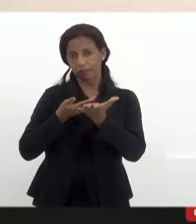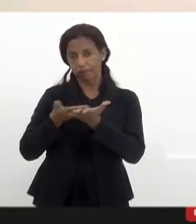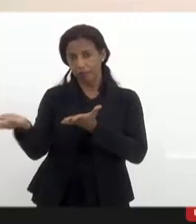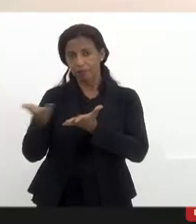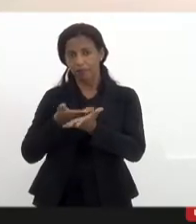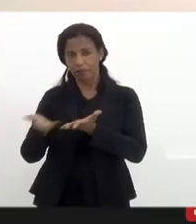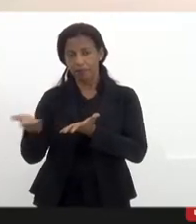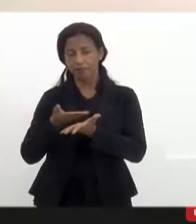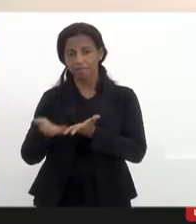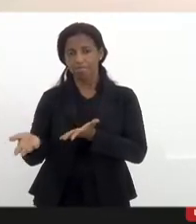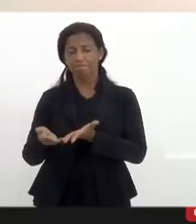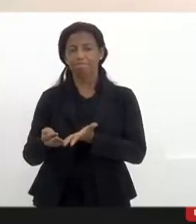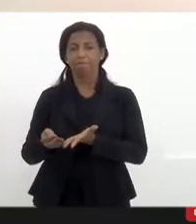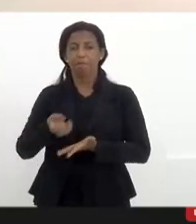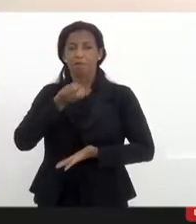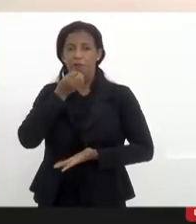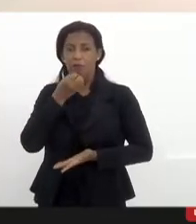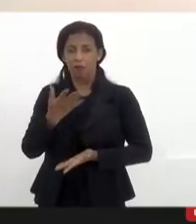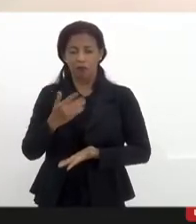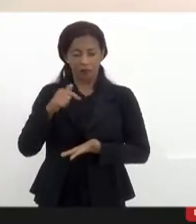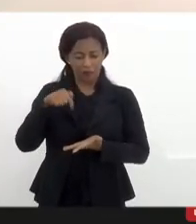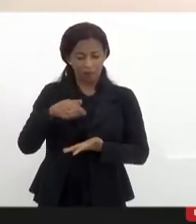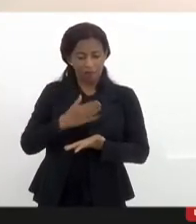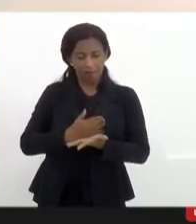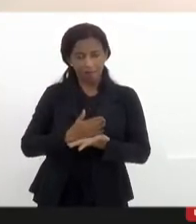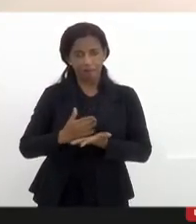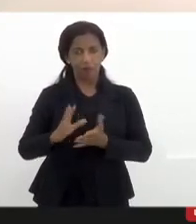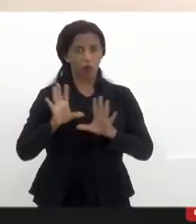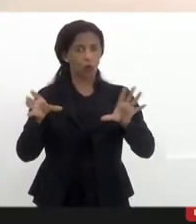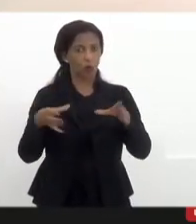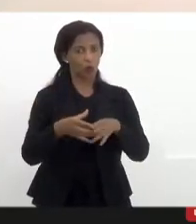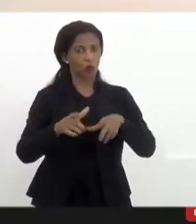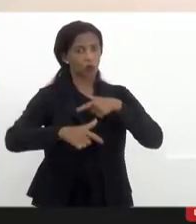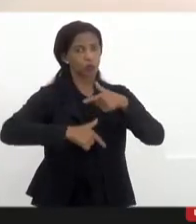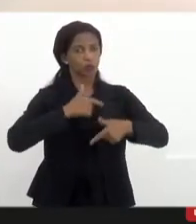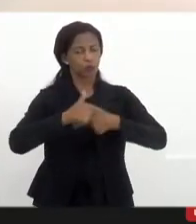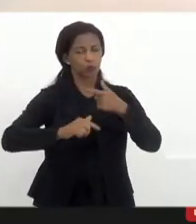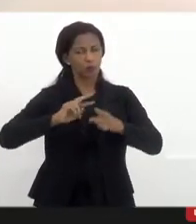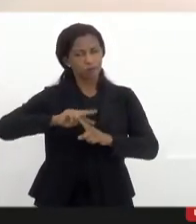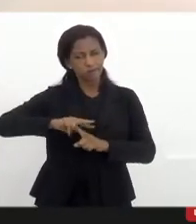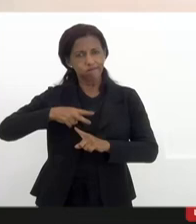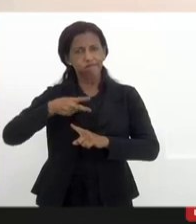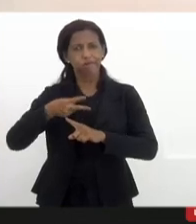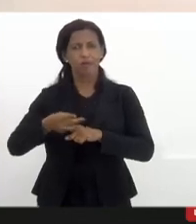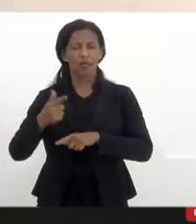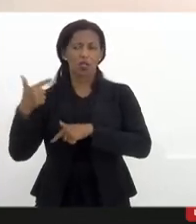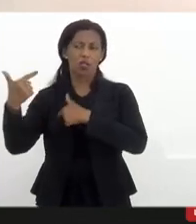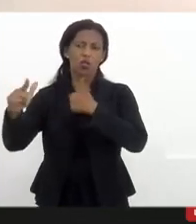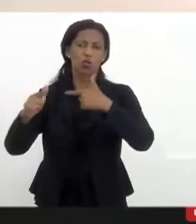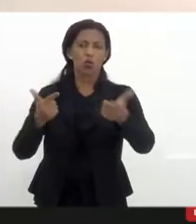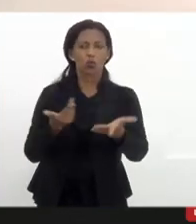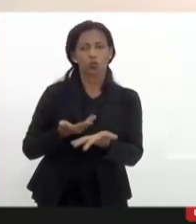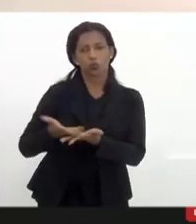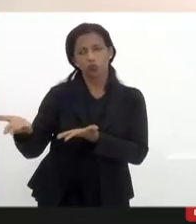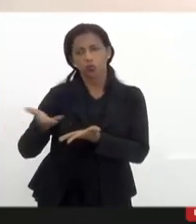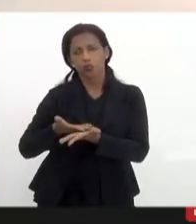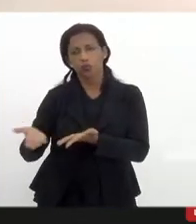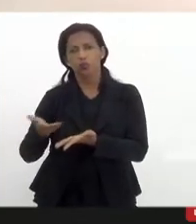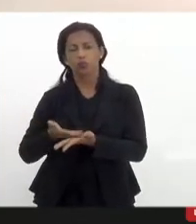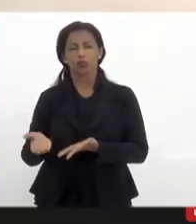sólidos, e que a partir deles o nosso grupo de trabalho se desdobrará em outros diversos encaminhamentos,